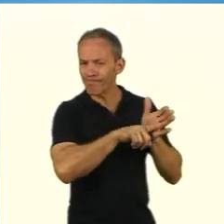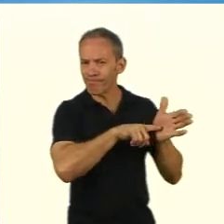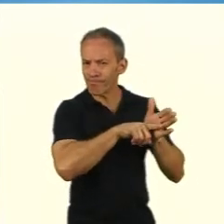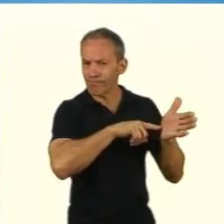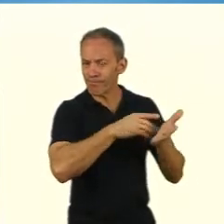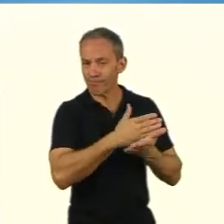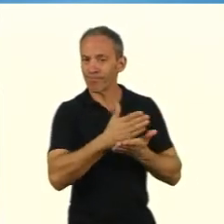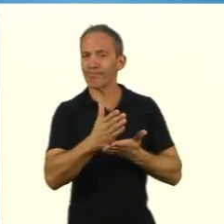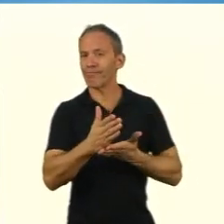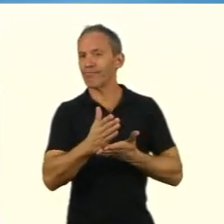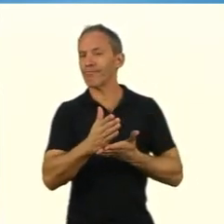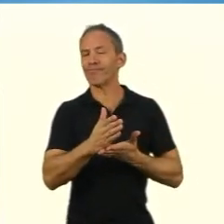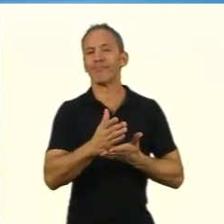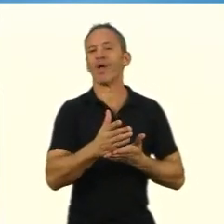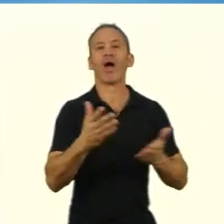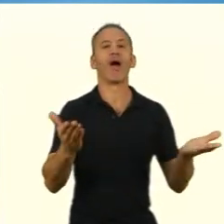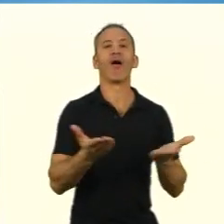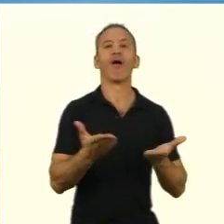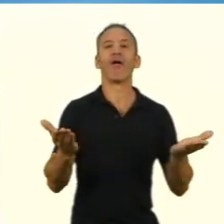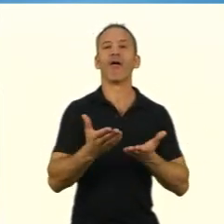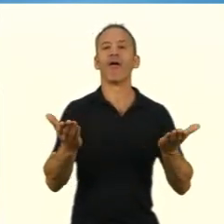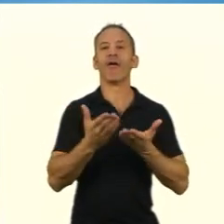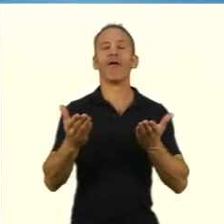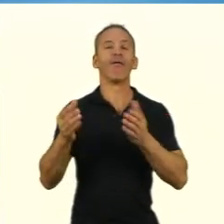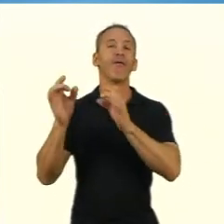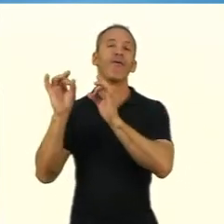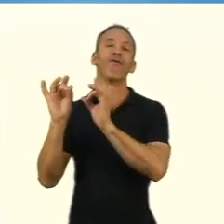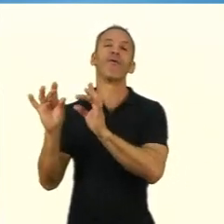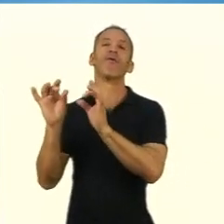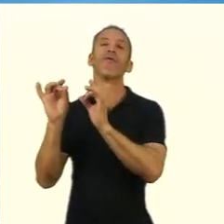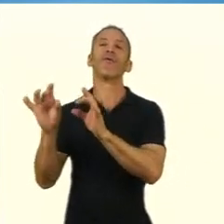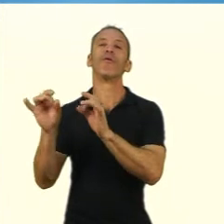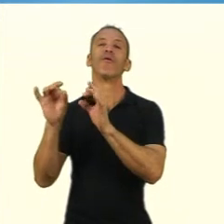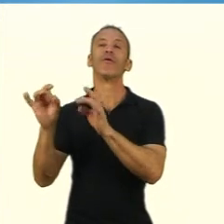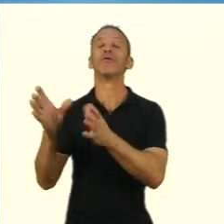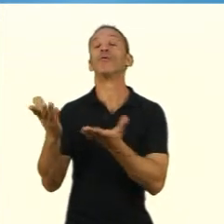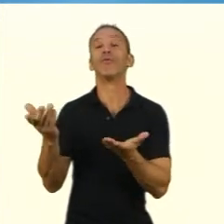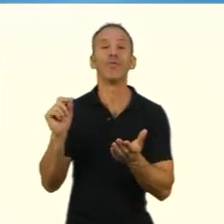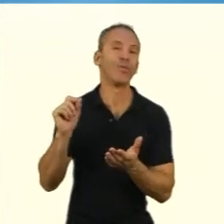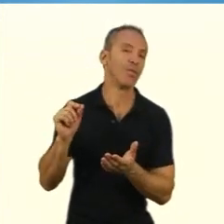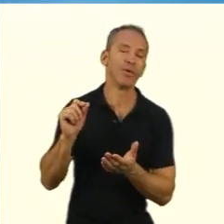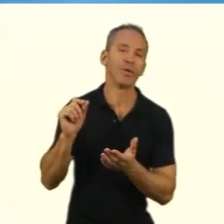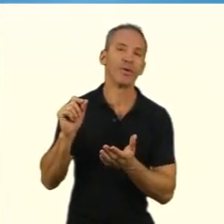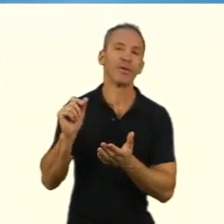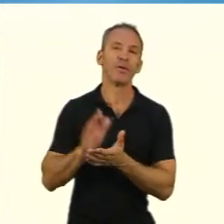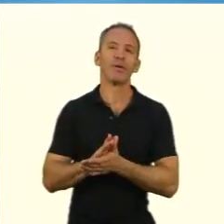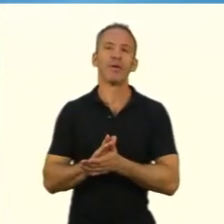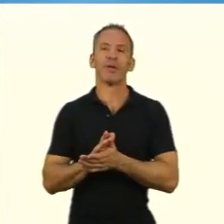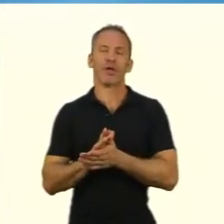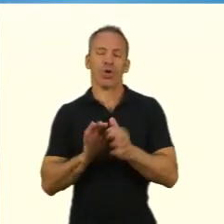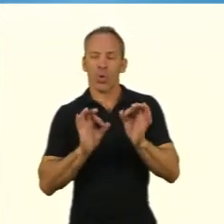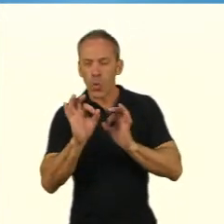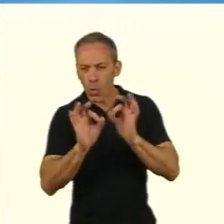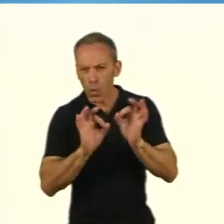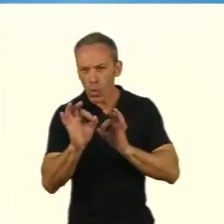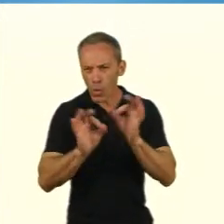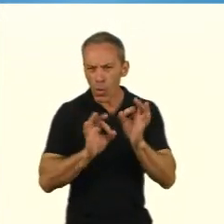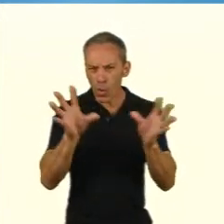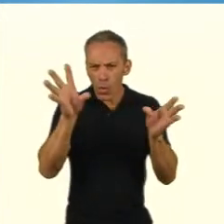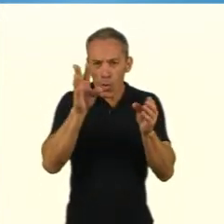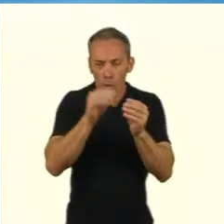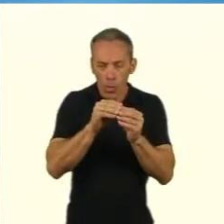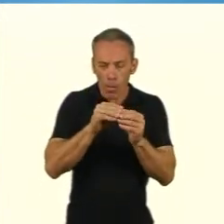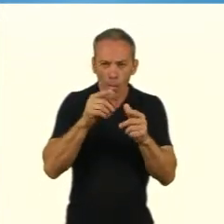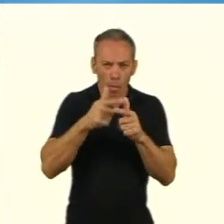longe, a 100 quilômetros da minha cidade. São questões que começaram a me instigar, mas que tinham muito a ver com as minhas motivações pessoais também, né?